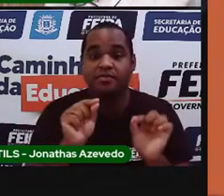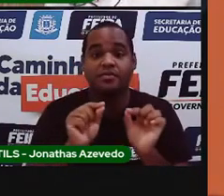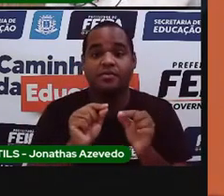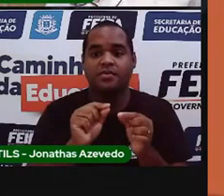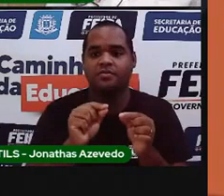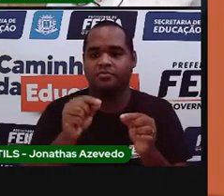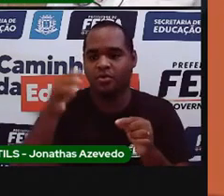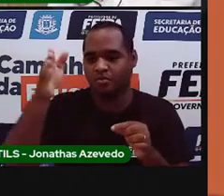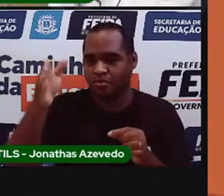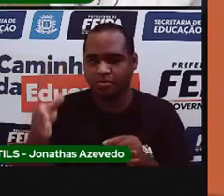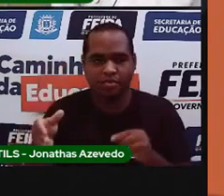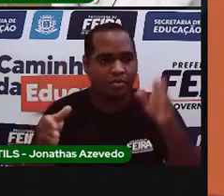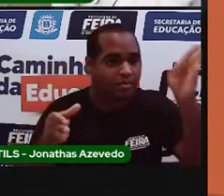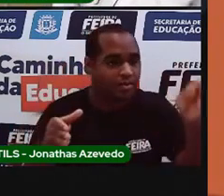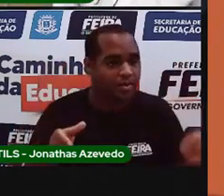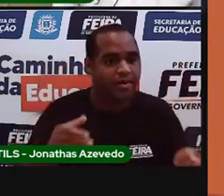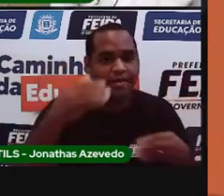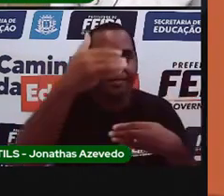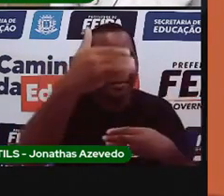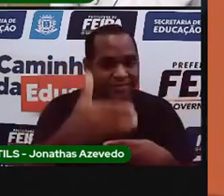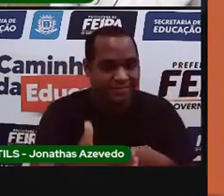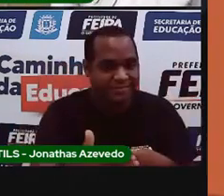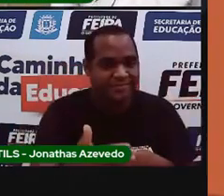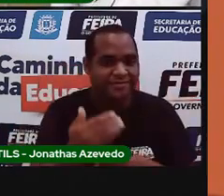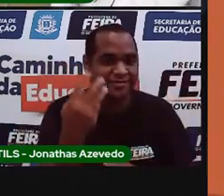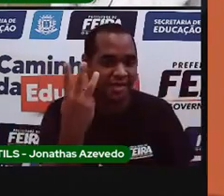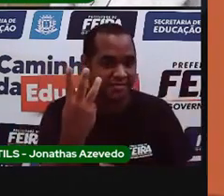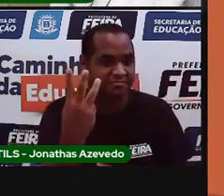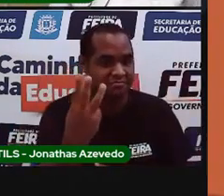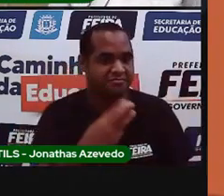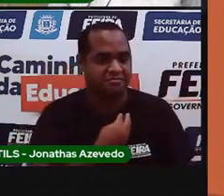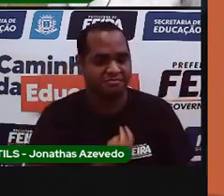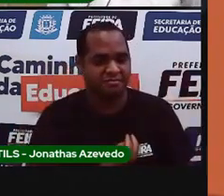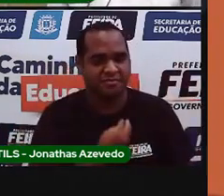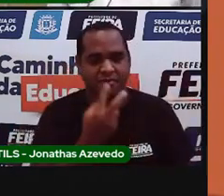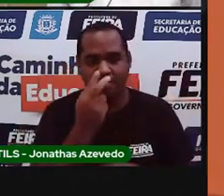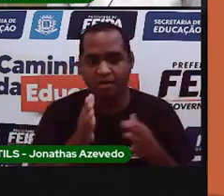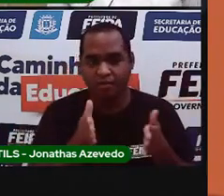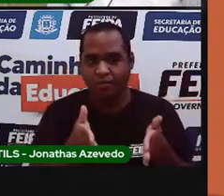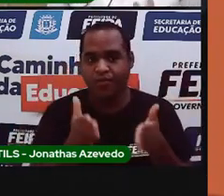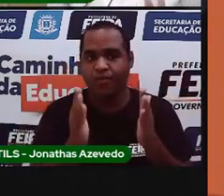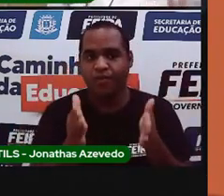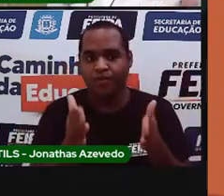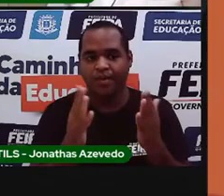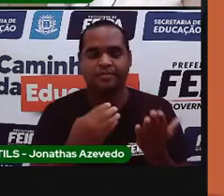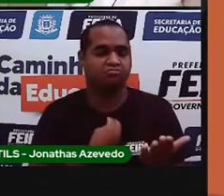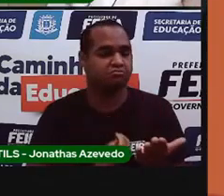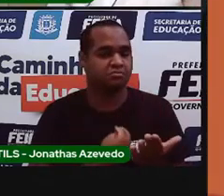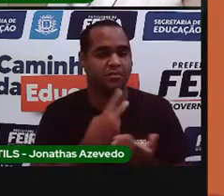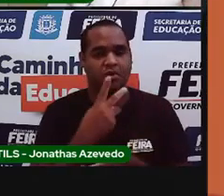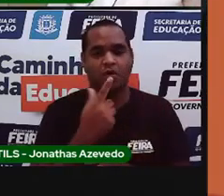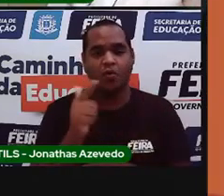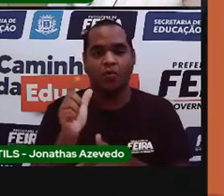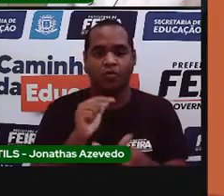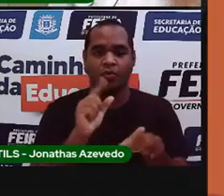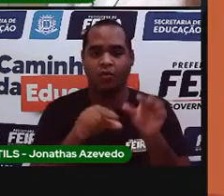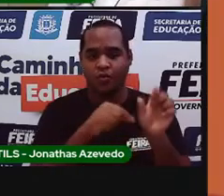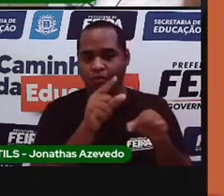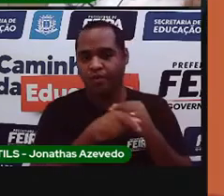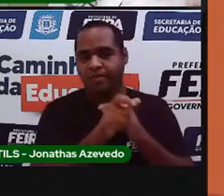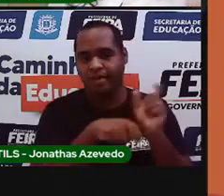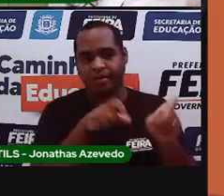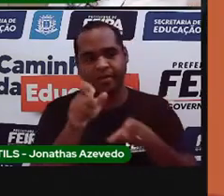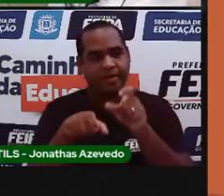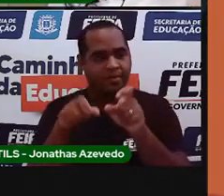prateleiras num corredor de supermercado. Todos os objetos que estão ali,